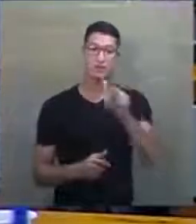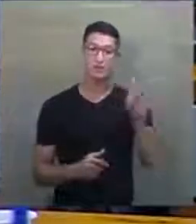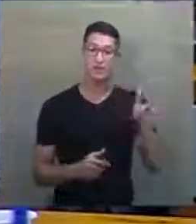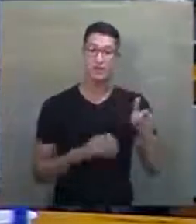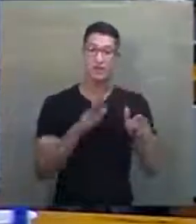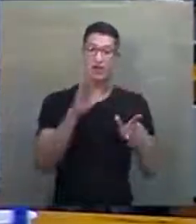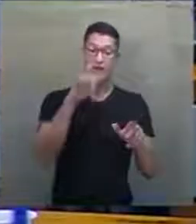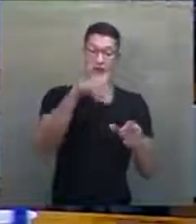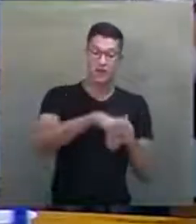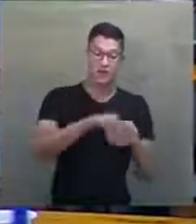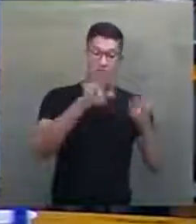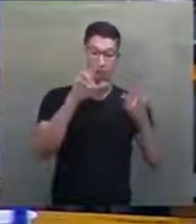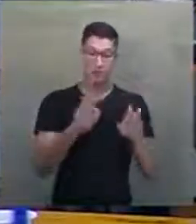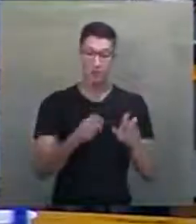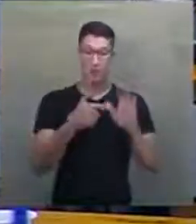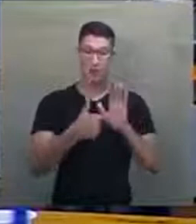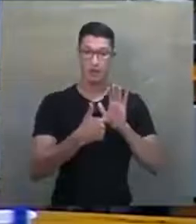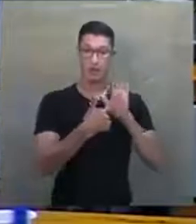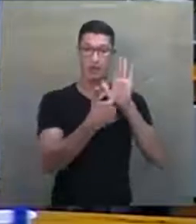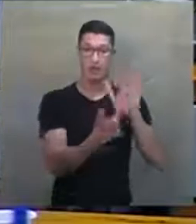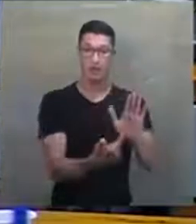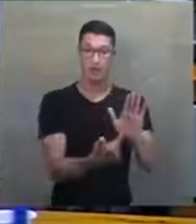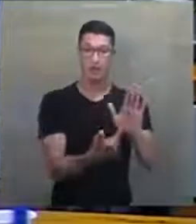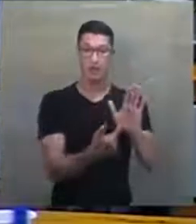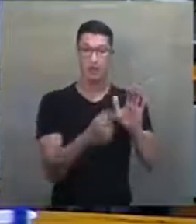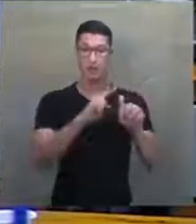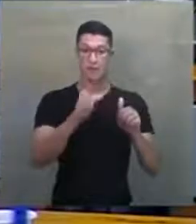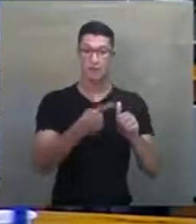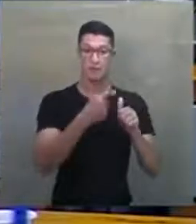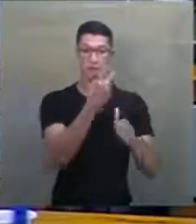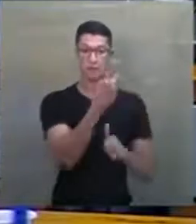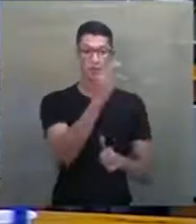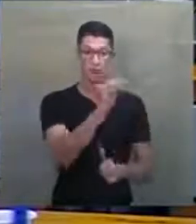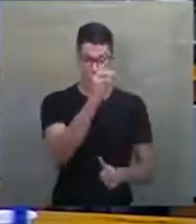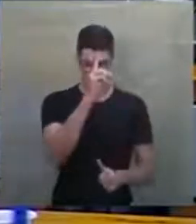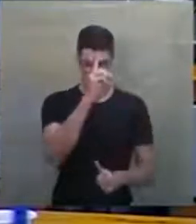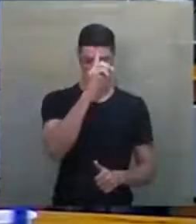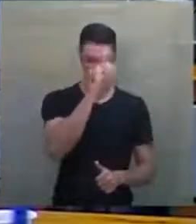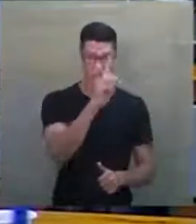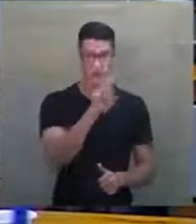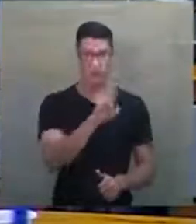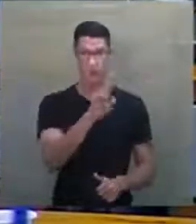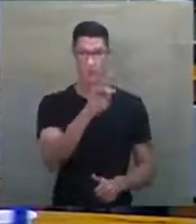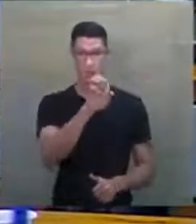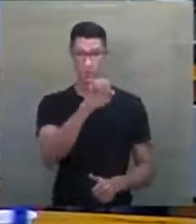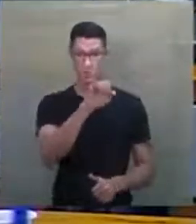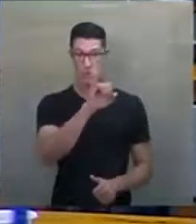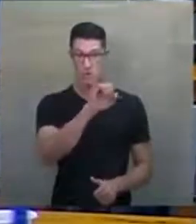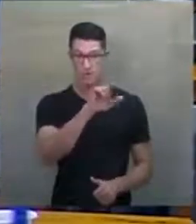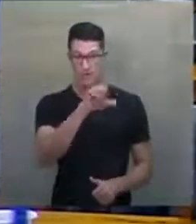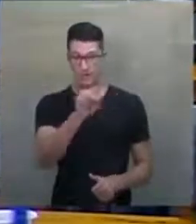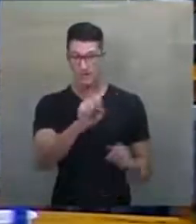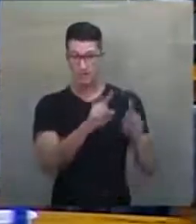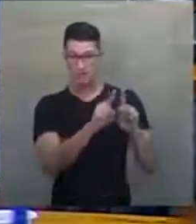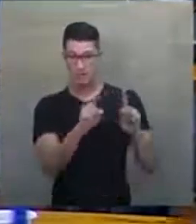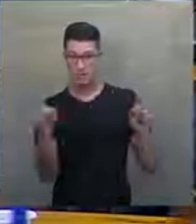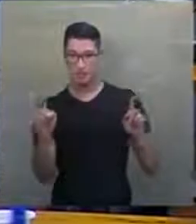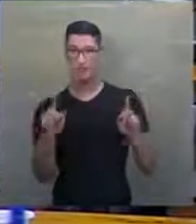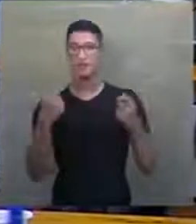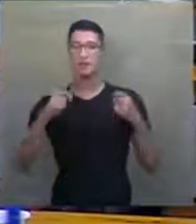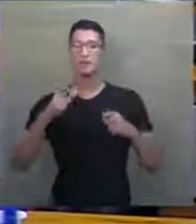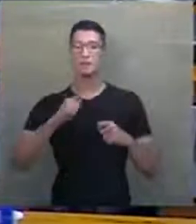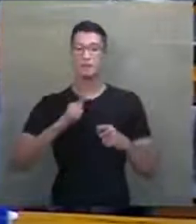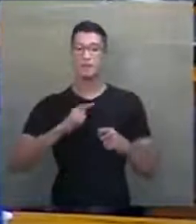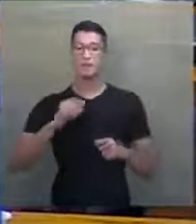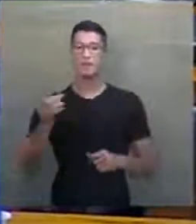a deliberação sobre essas indicações, nos primeiros 20 dias úteis corridos, tem que